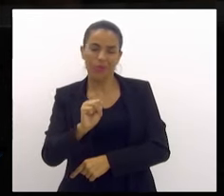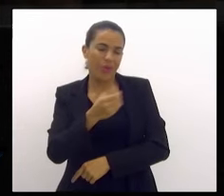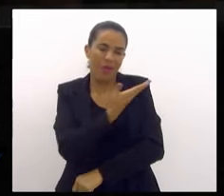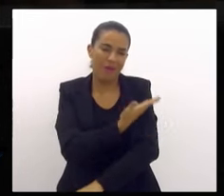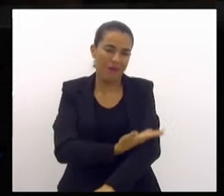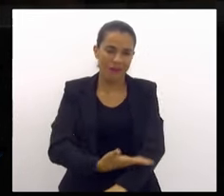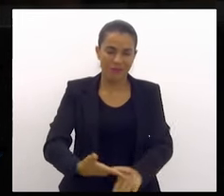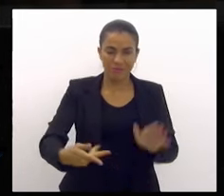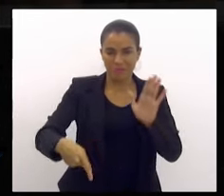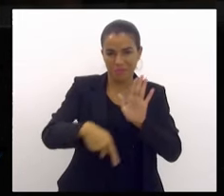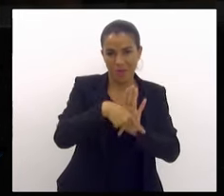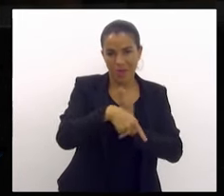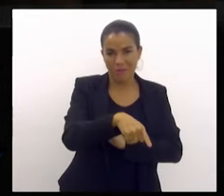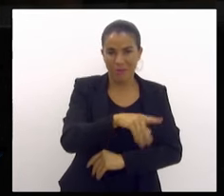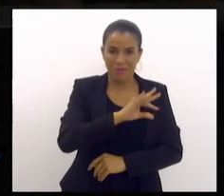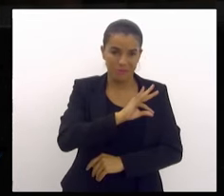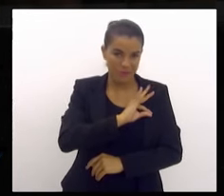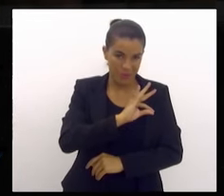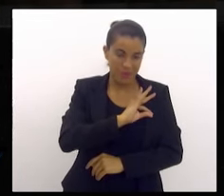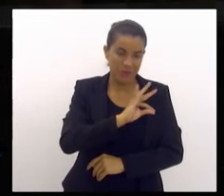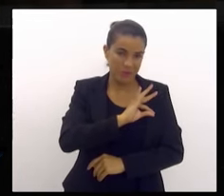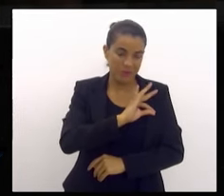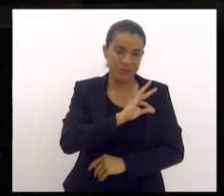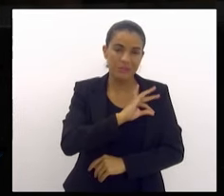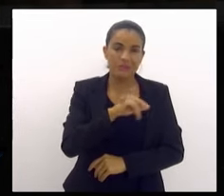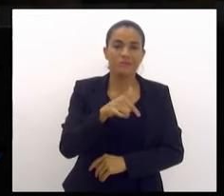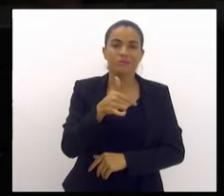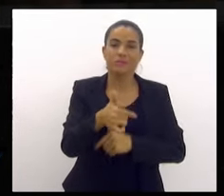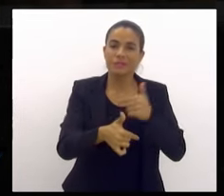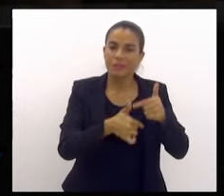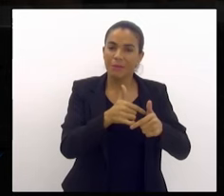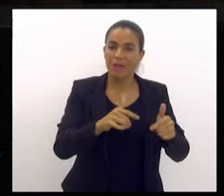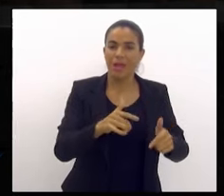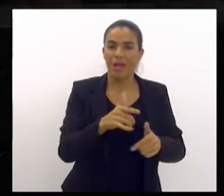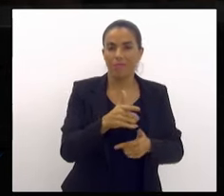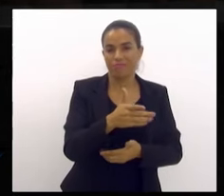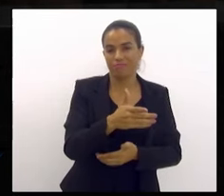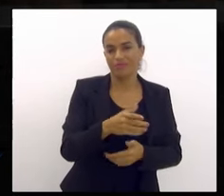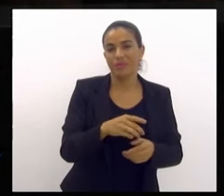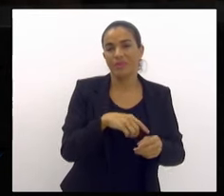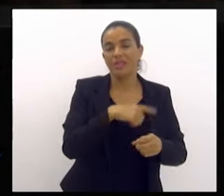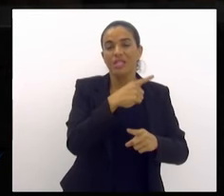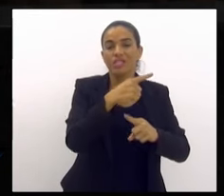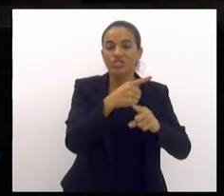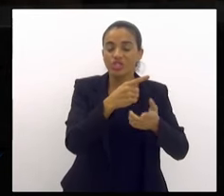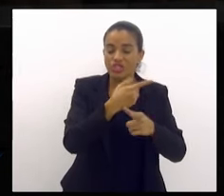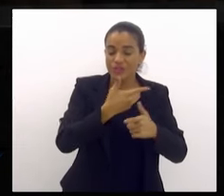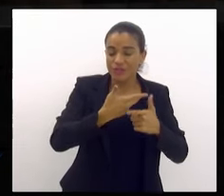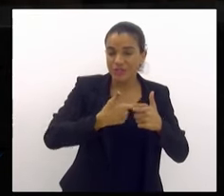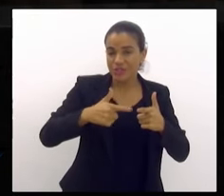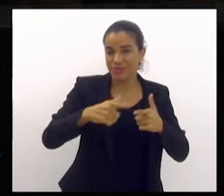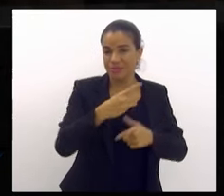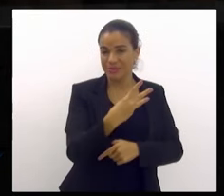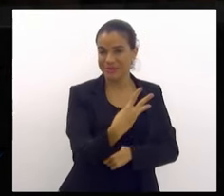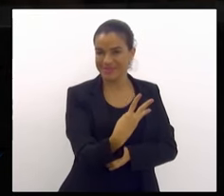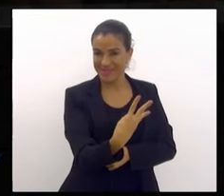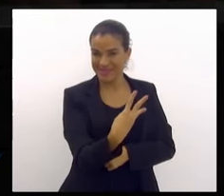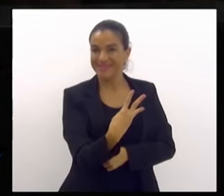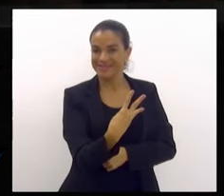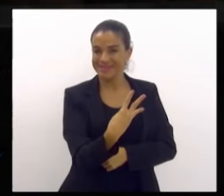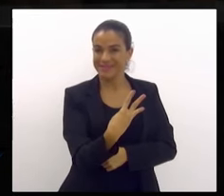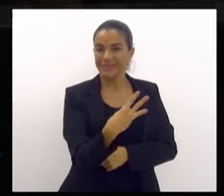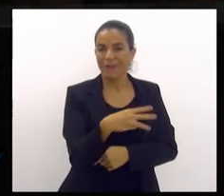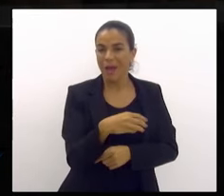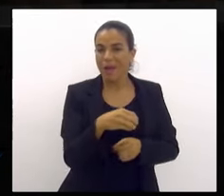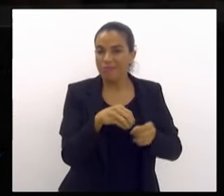do policiamento você pegar o efetivo, dividir por três para saber o que está disponível para a rua.